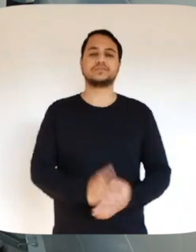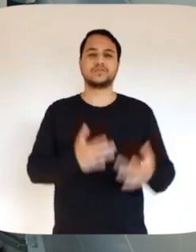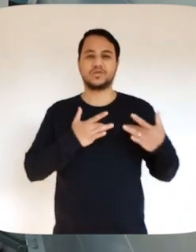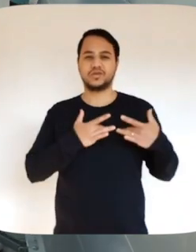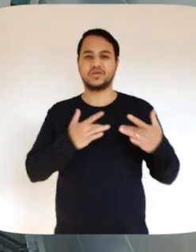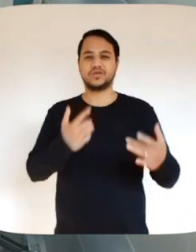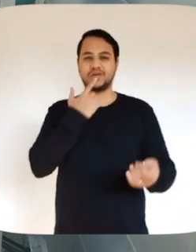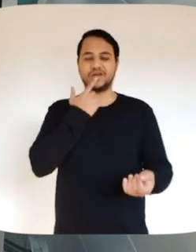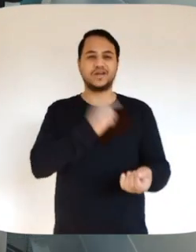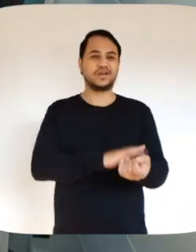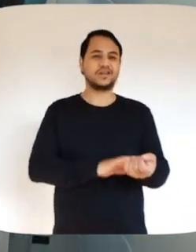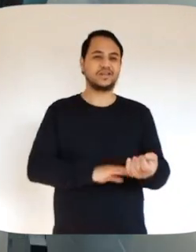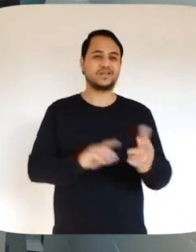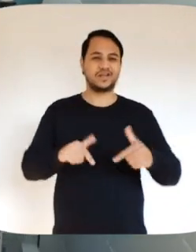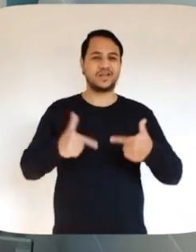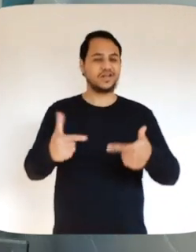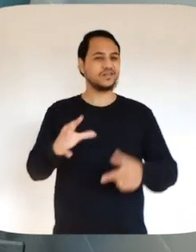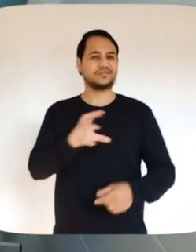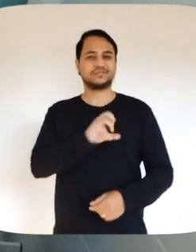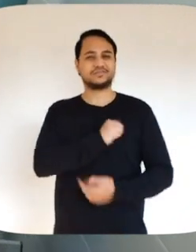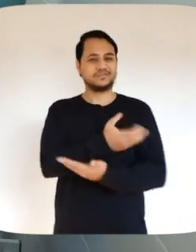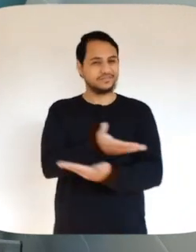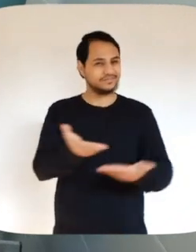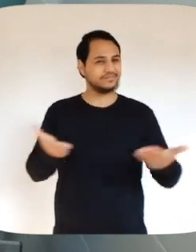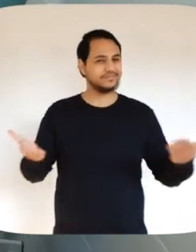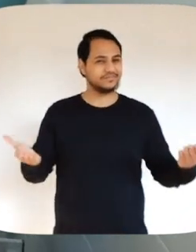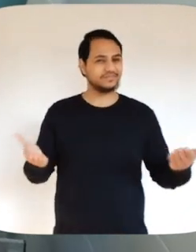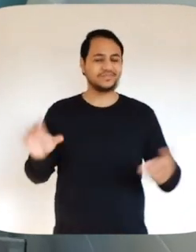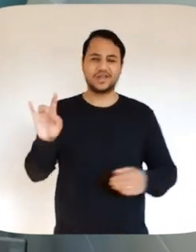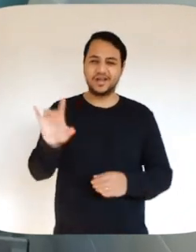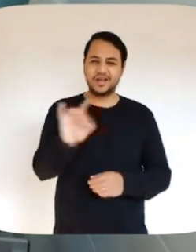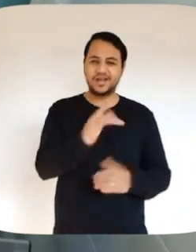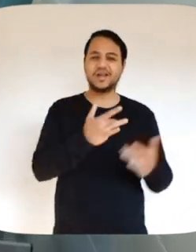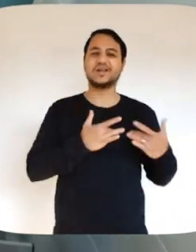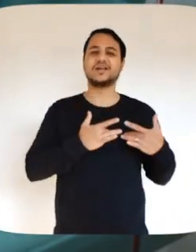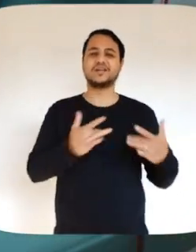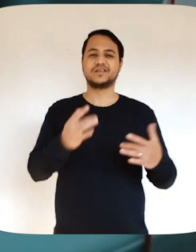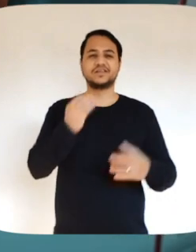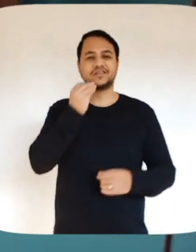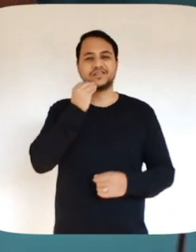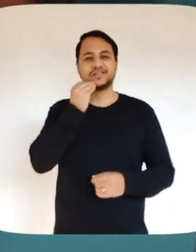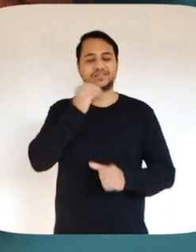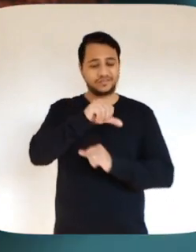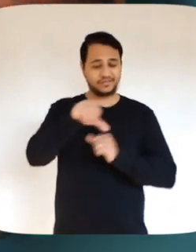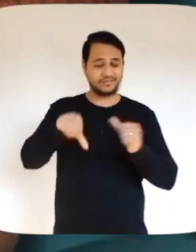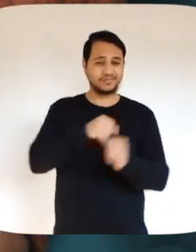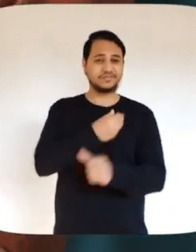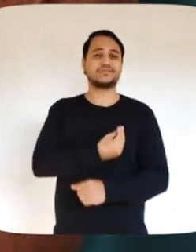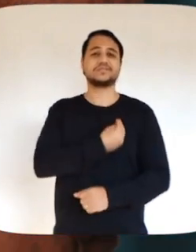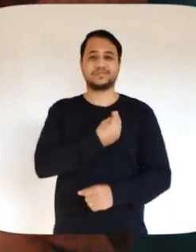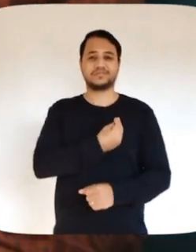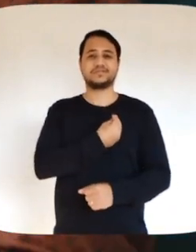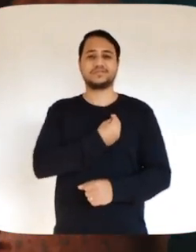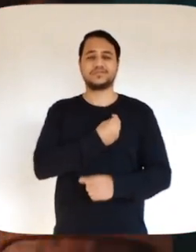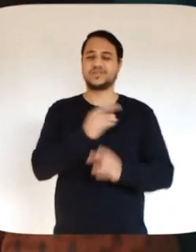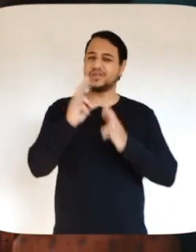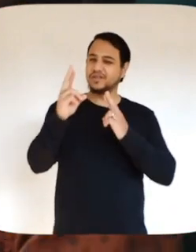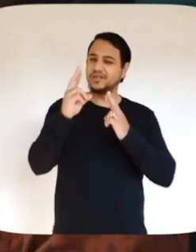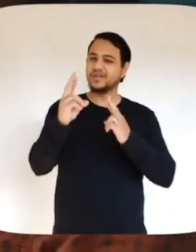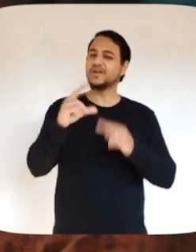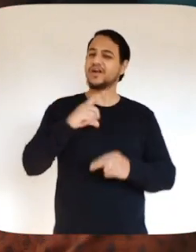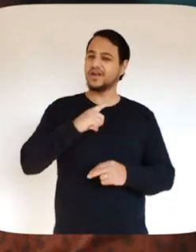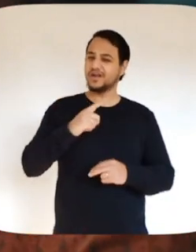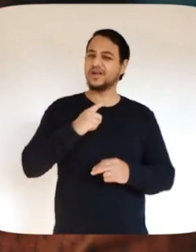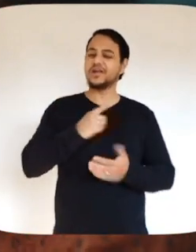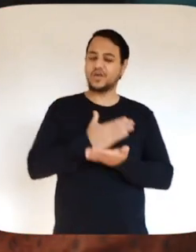Doar sangue é um ato de amor ao próximo. Cada doação é a oportunidade de transformar vidas e semear a